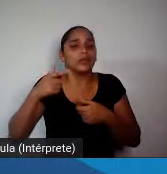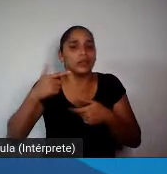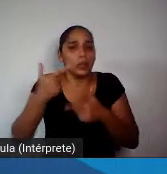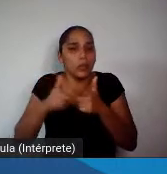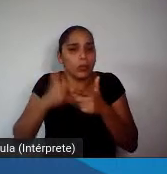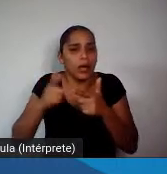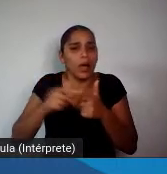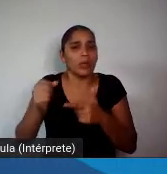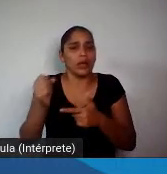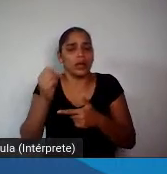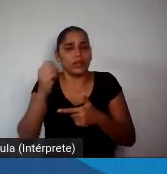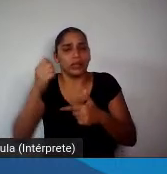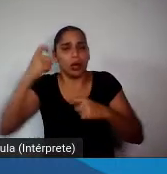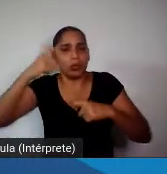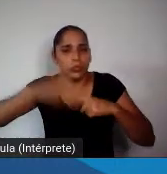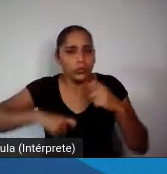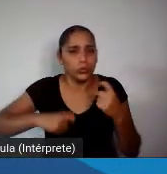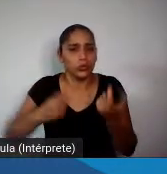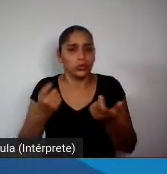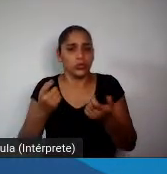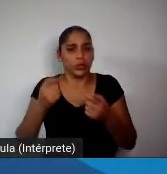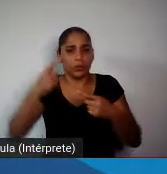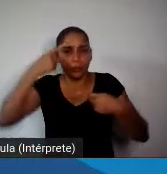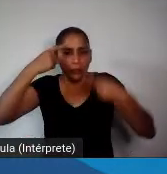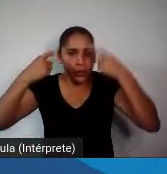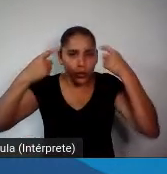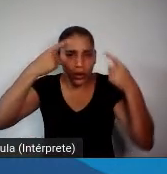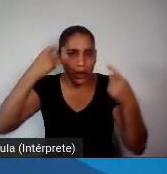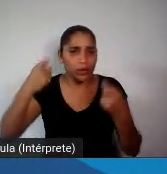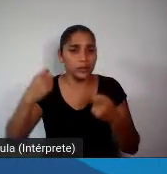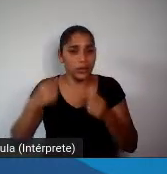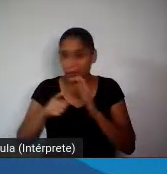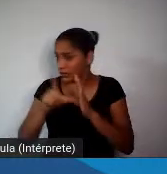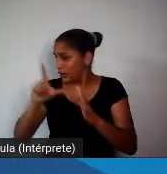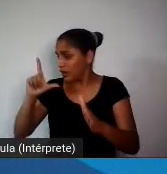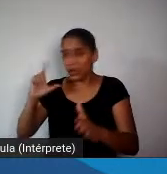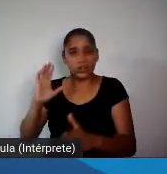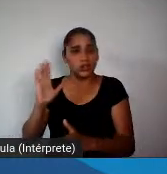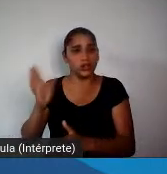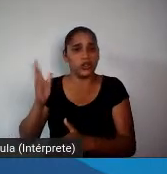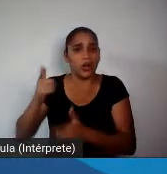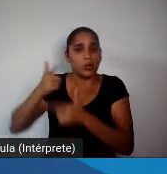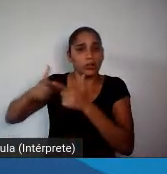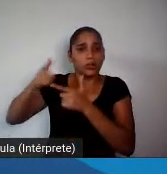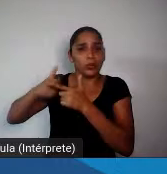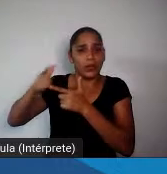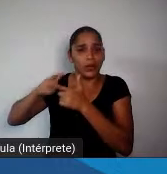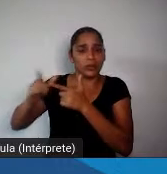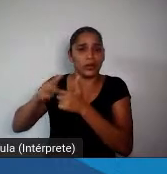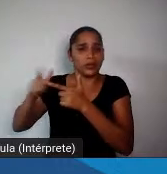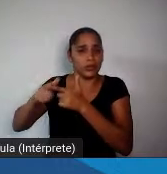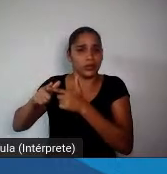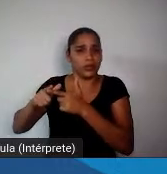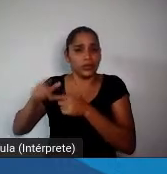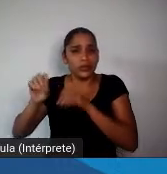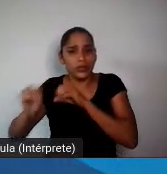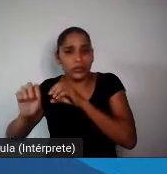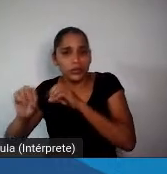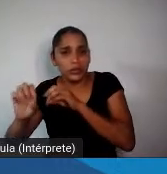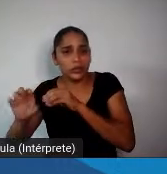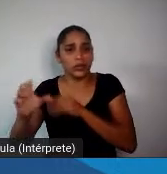enfim, nós estamos... Se nós já tínhamos o analfabetismo funcional, com as escolas abertas, funcionando plenamente,